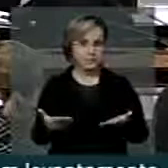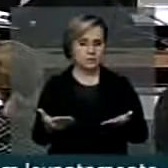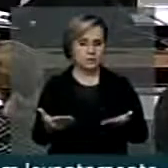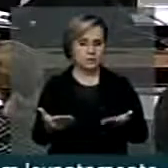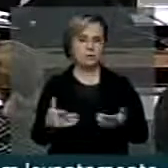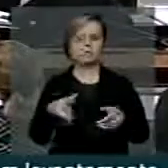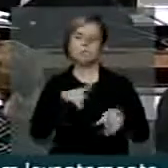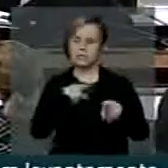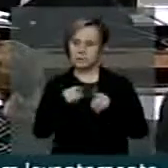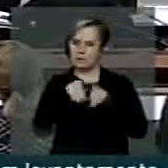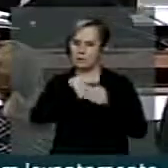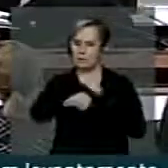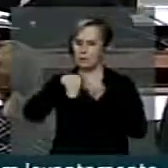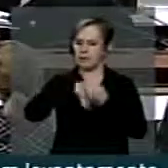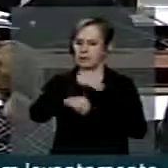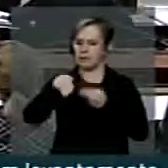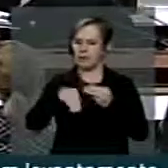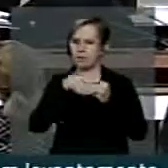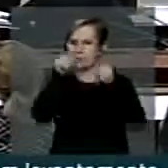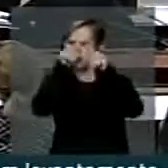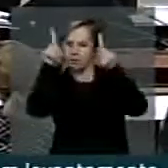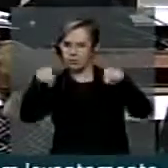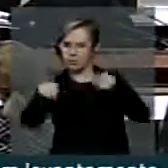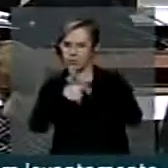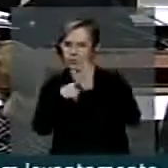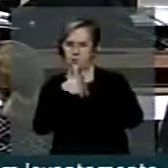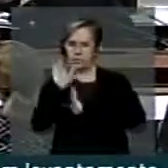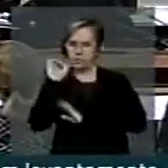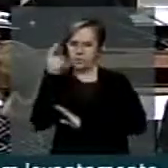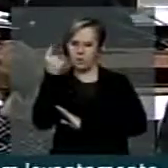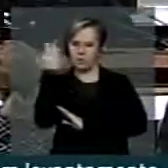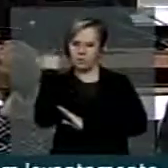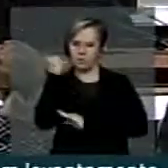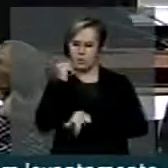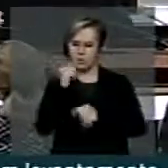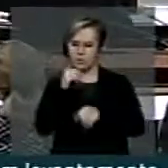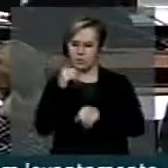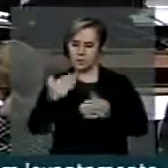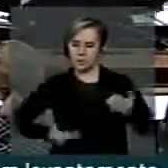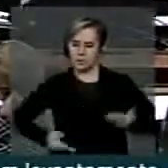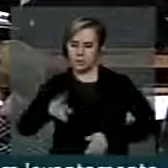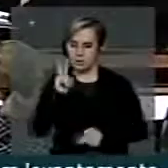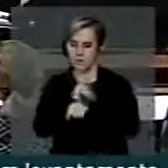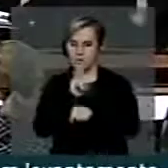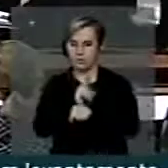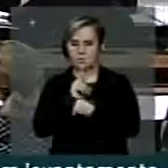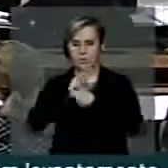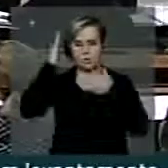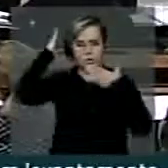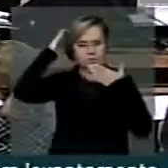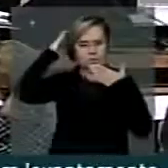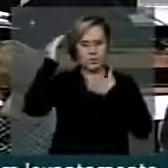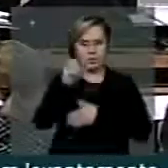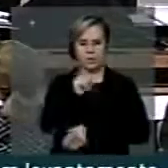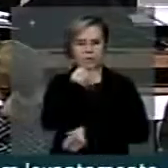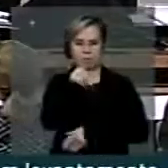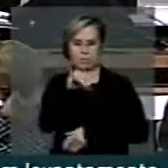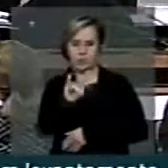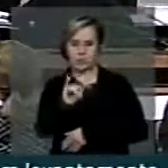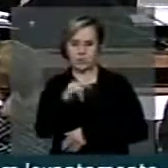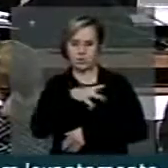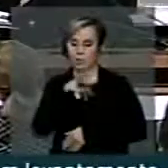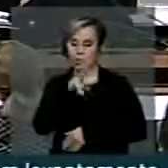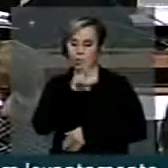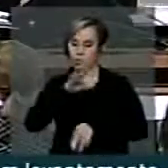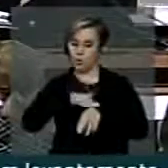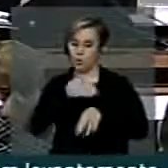Envolviam frequentemente funcionários do Instinto Serviço de Proteção ao Índio, SPI, que, como o nome diz,